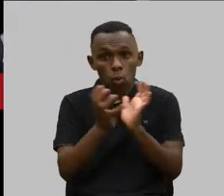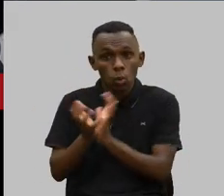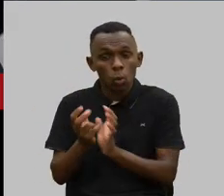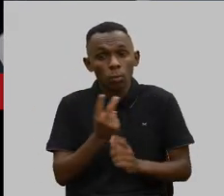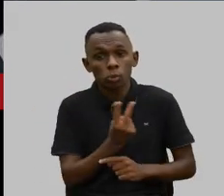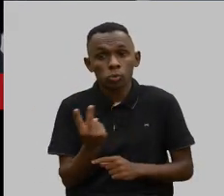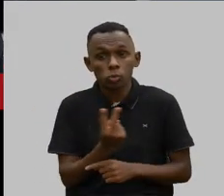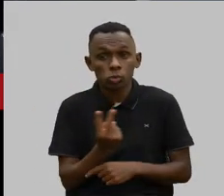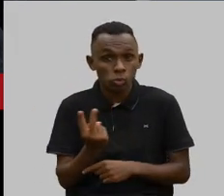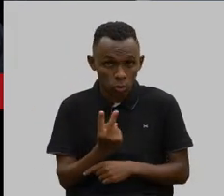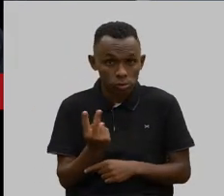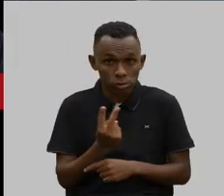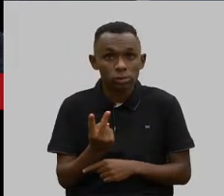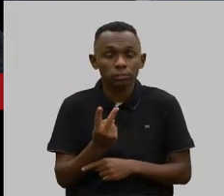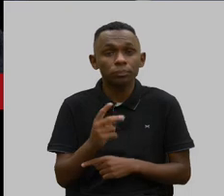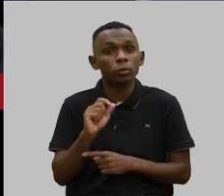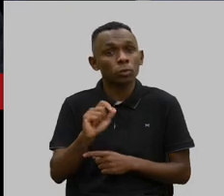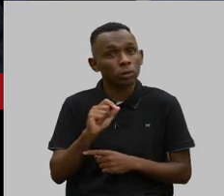diretamente,